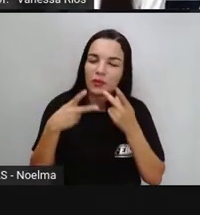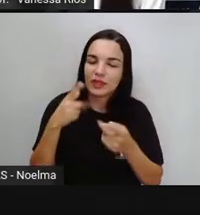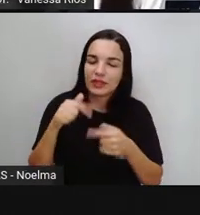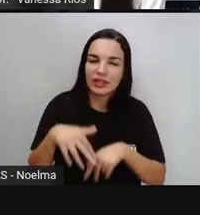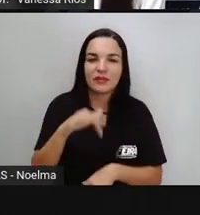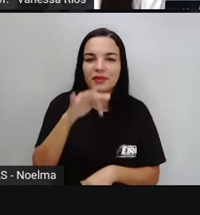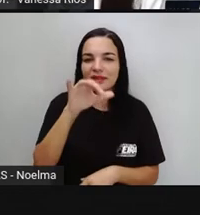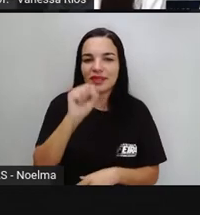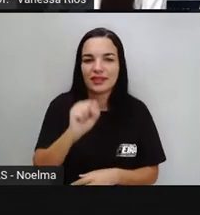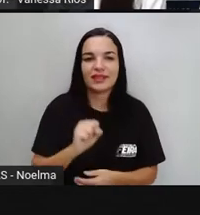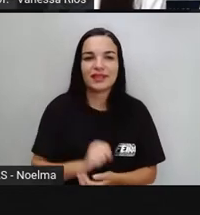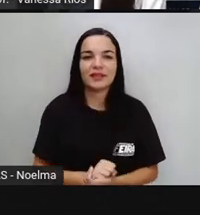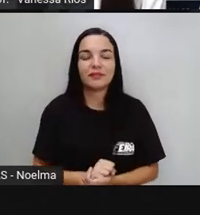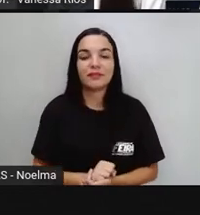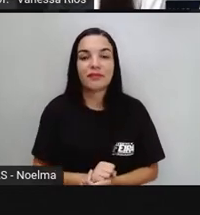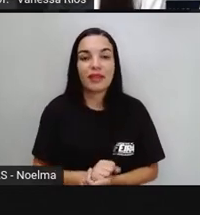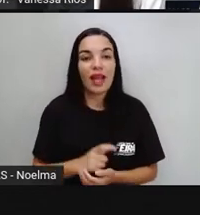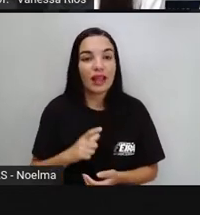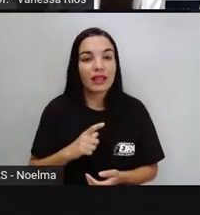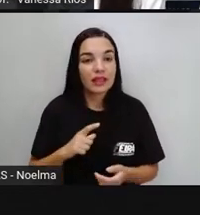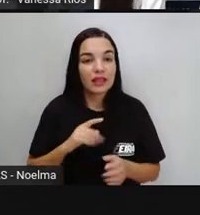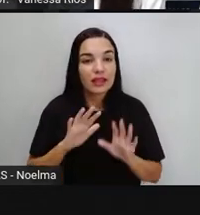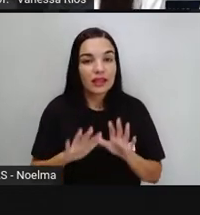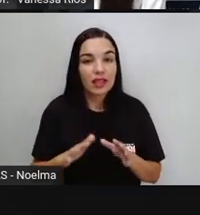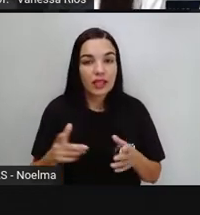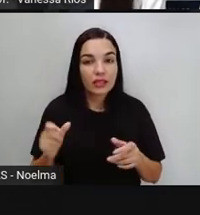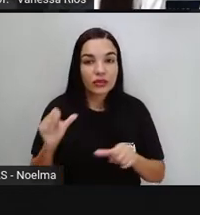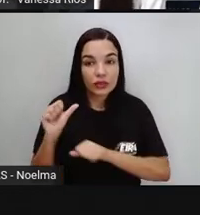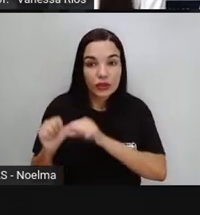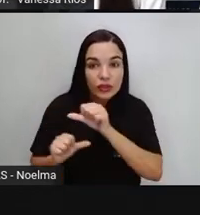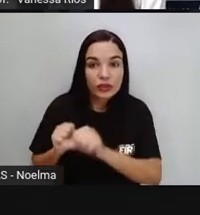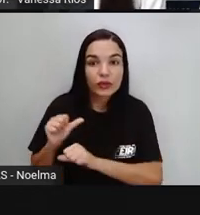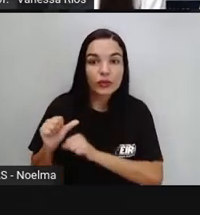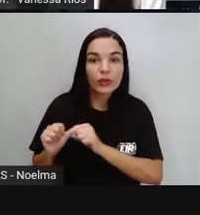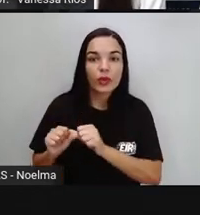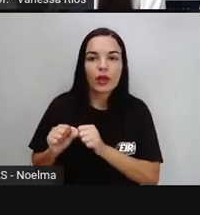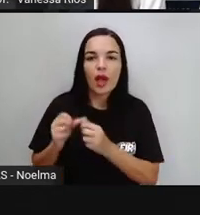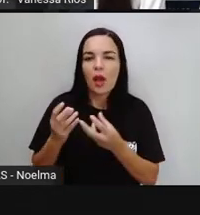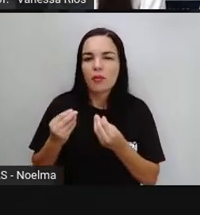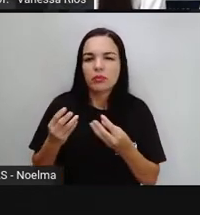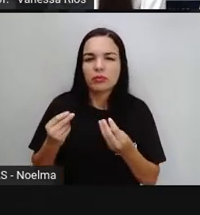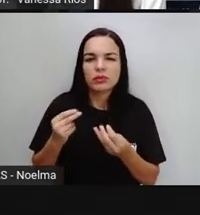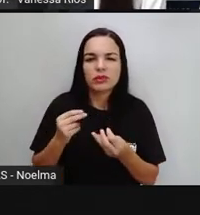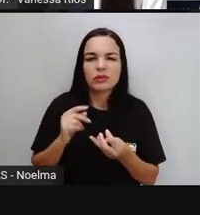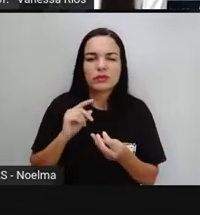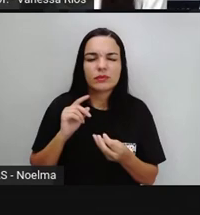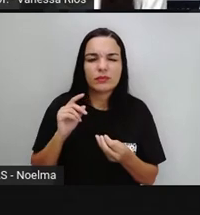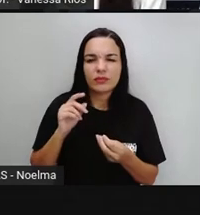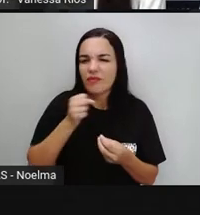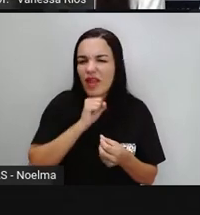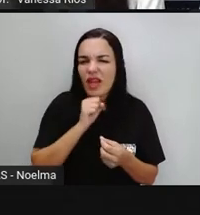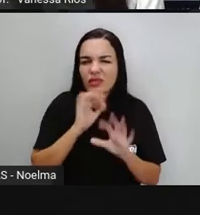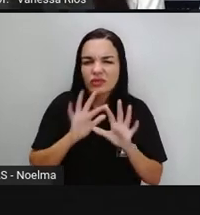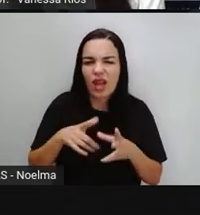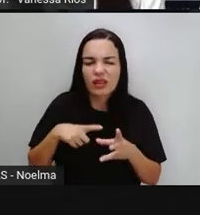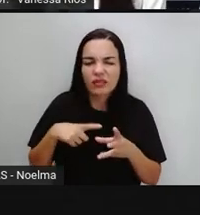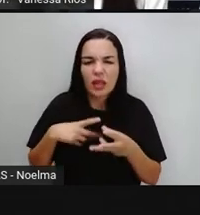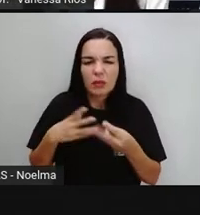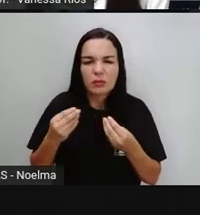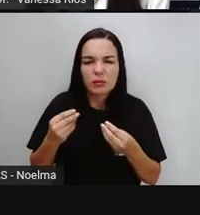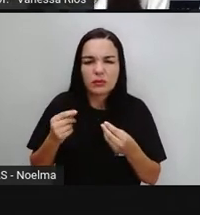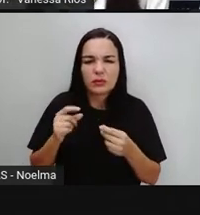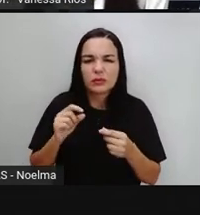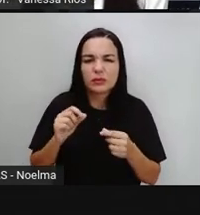Feira de Santana. E que recentemente aí foi reformado, Estava bem acabadinho com um monte de buraco, né?